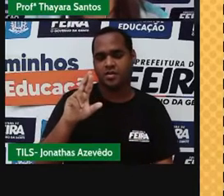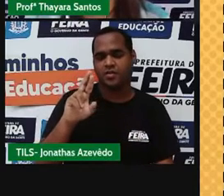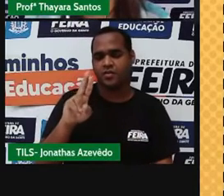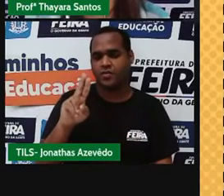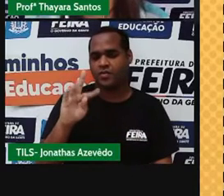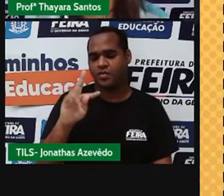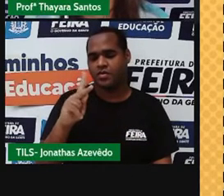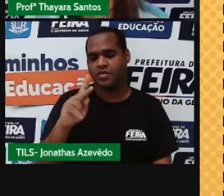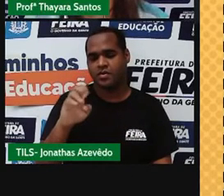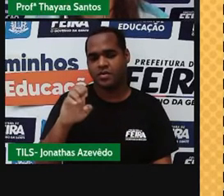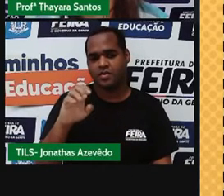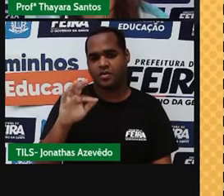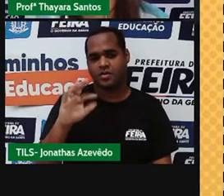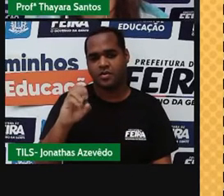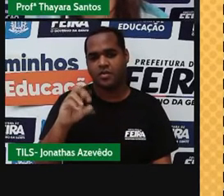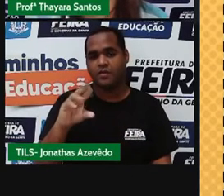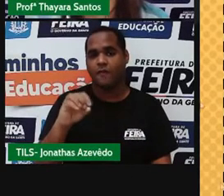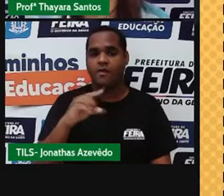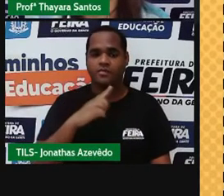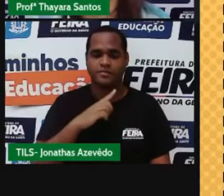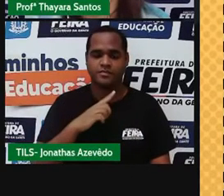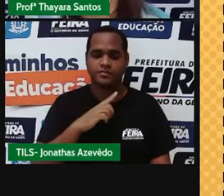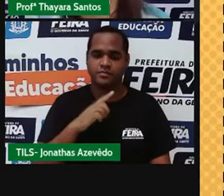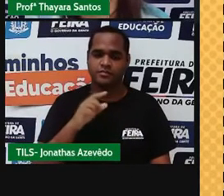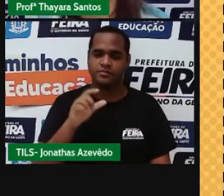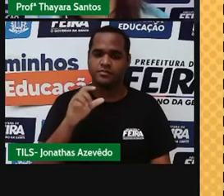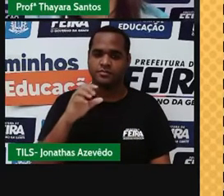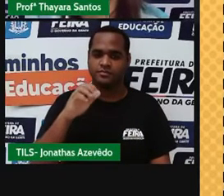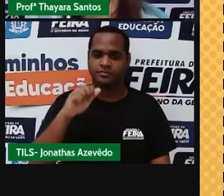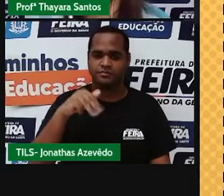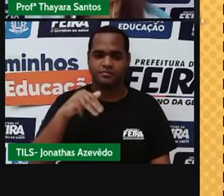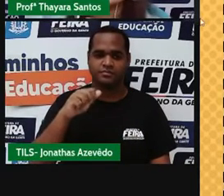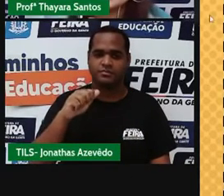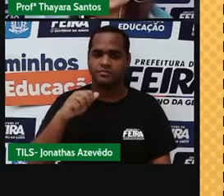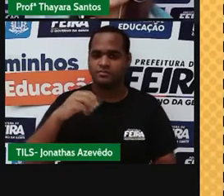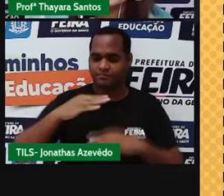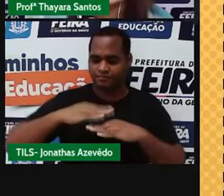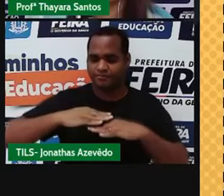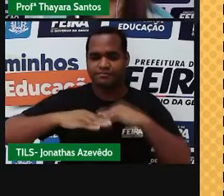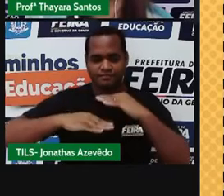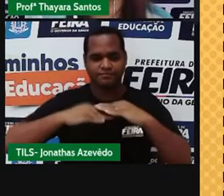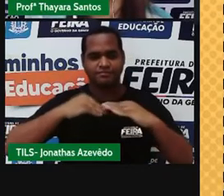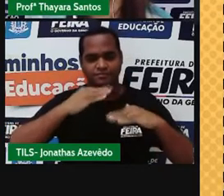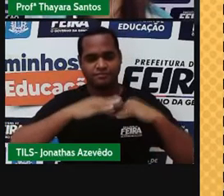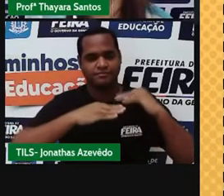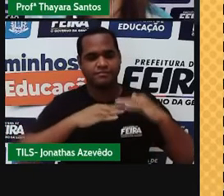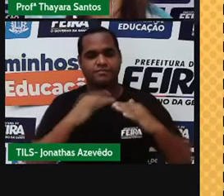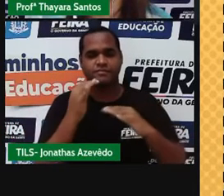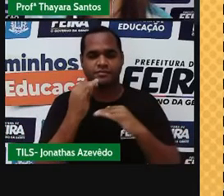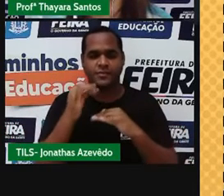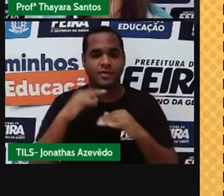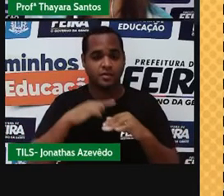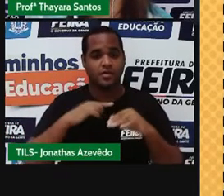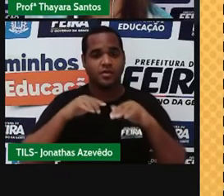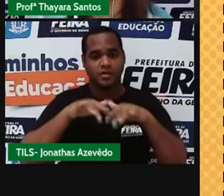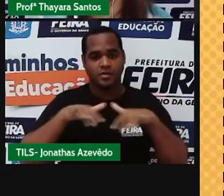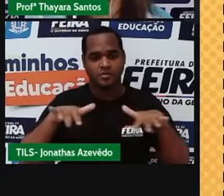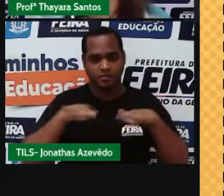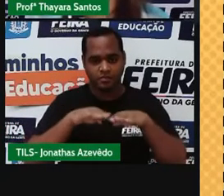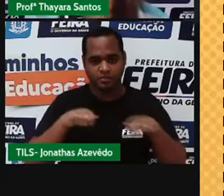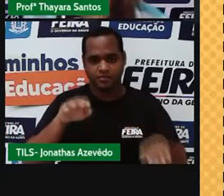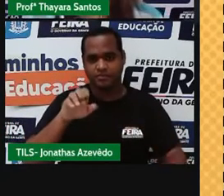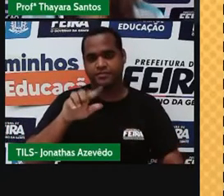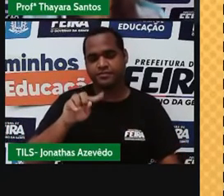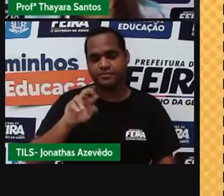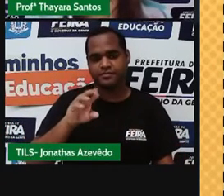diz que os átomos, eles têm camadas eletrônicas na eletrosfera. E essas camadas variam de K